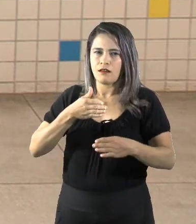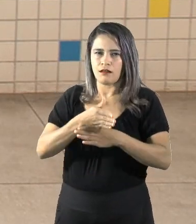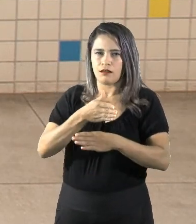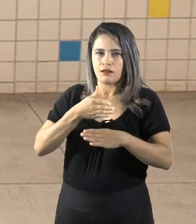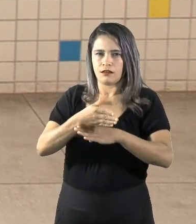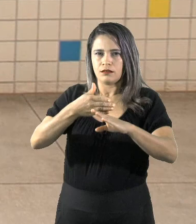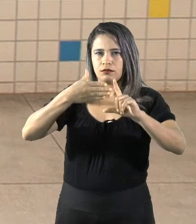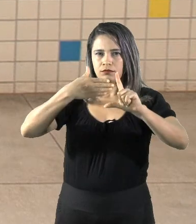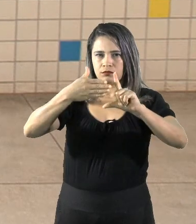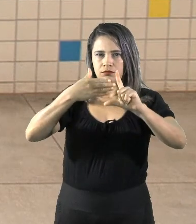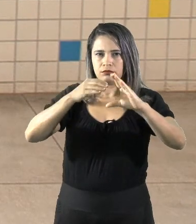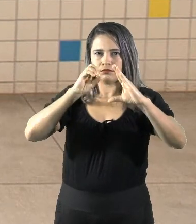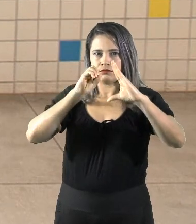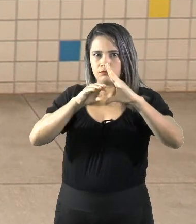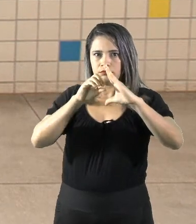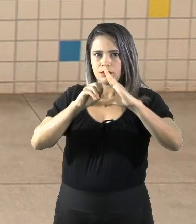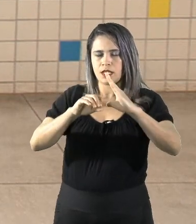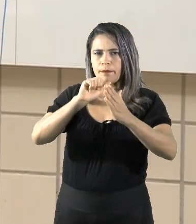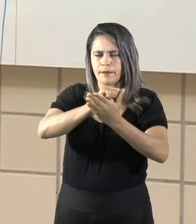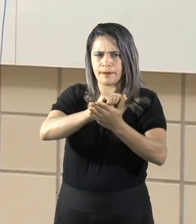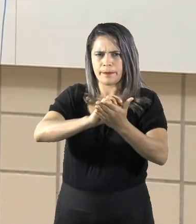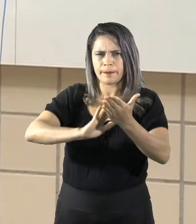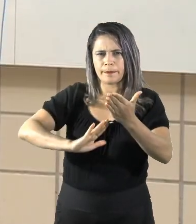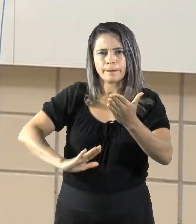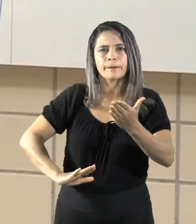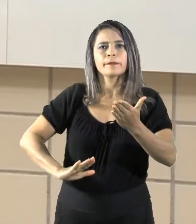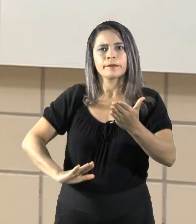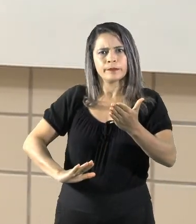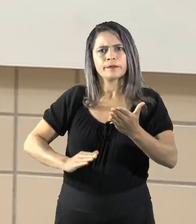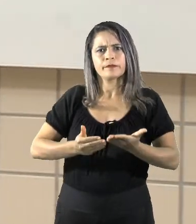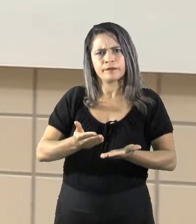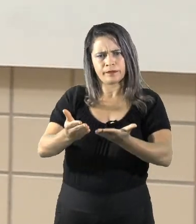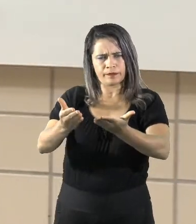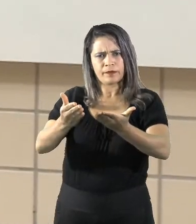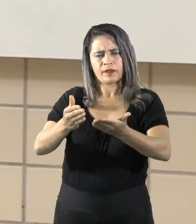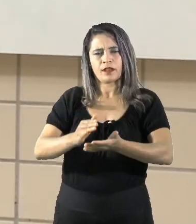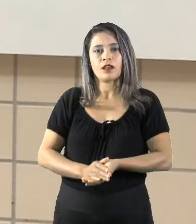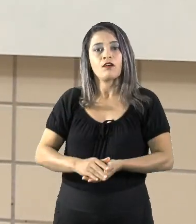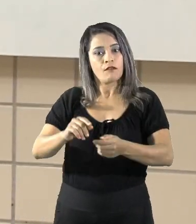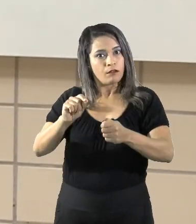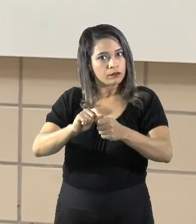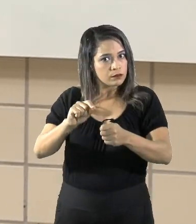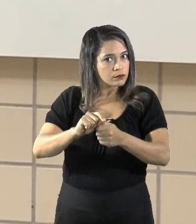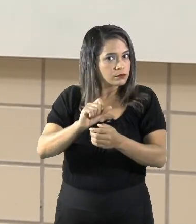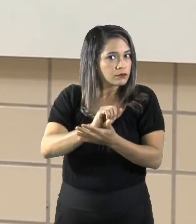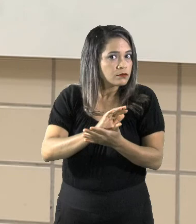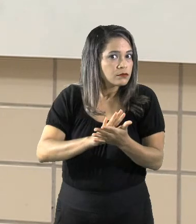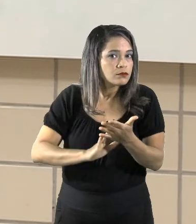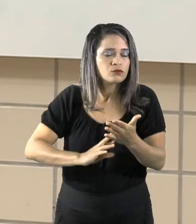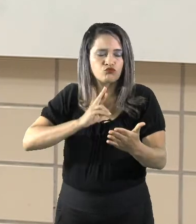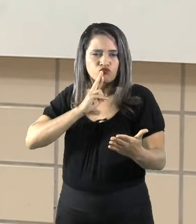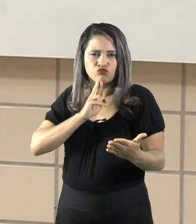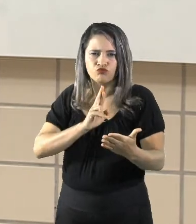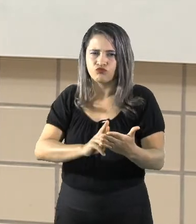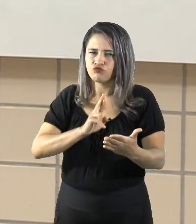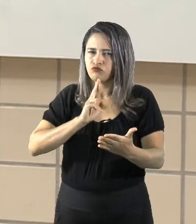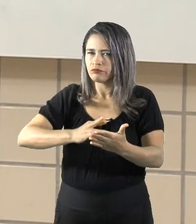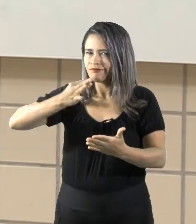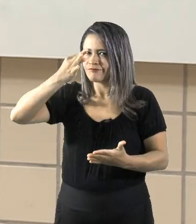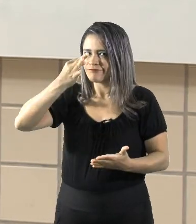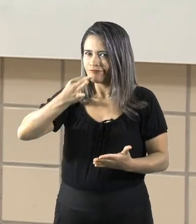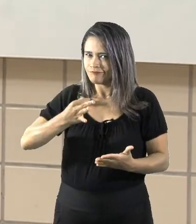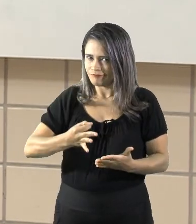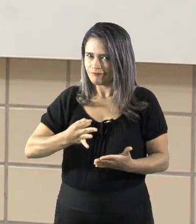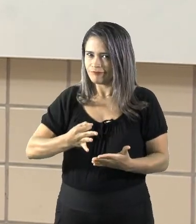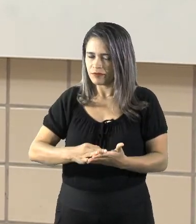Home School, peguem as atividades de vocês, façam as atividades de vocês, respondam certinho, para a gente